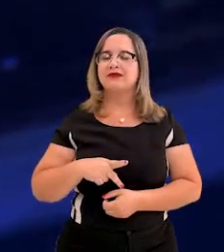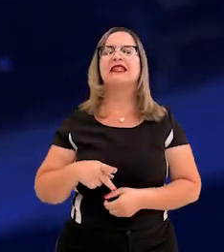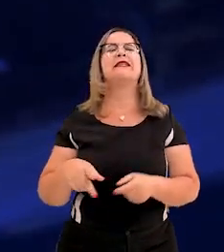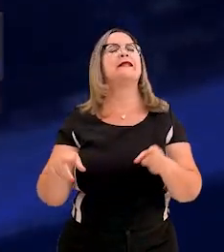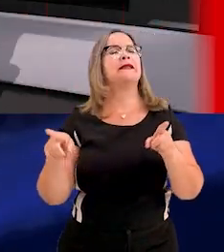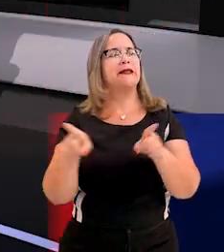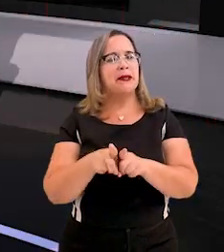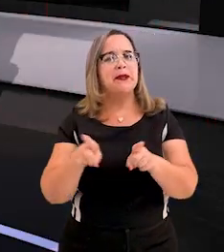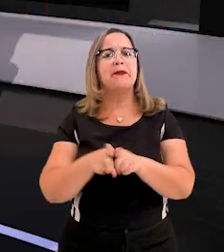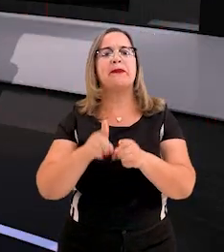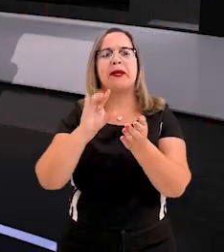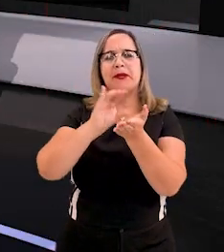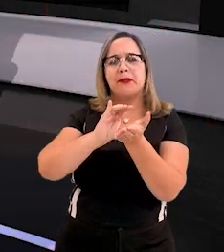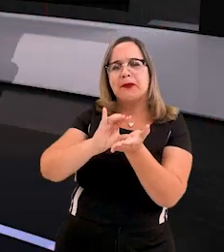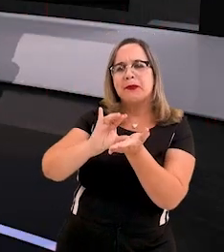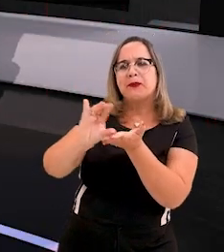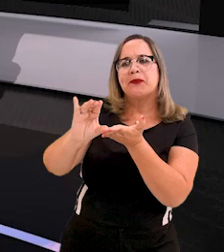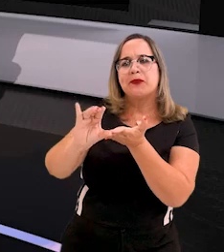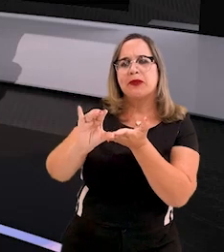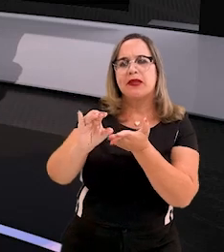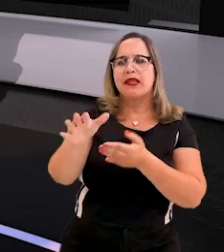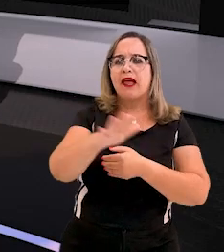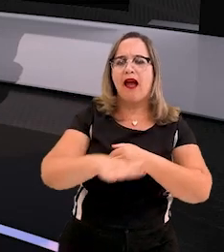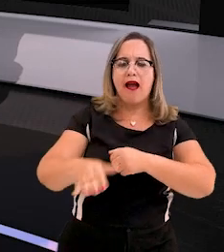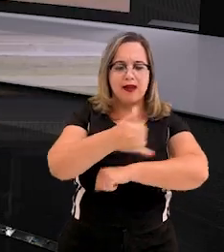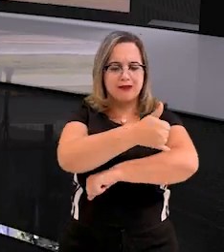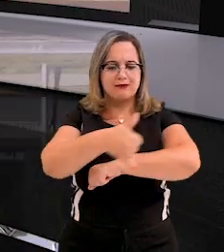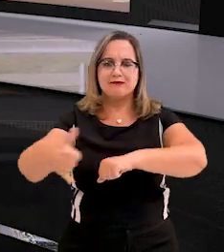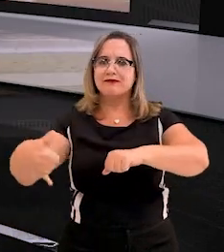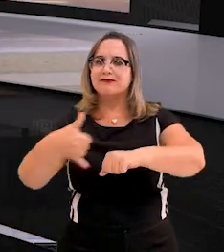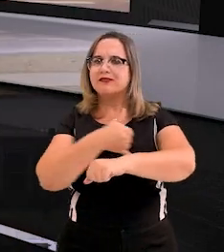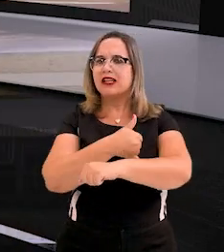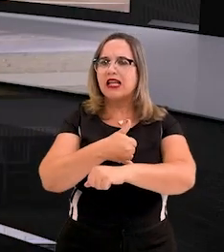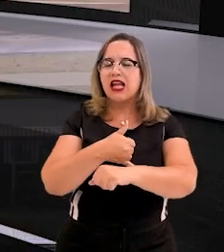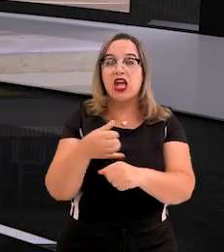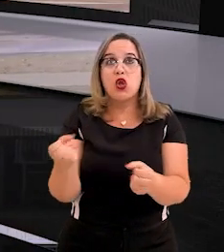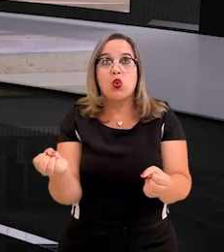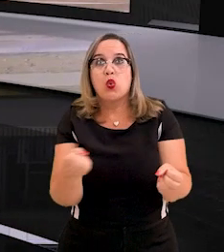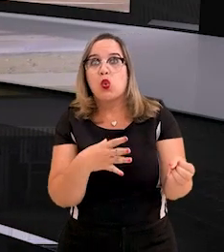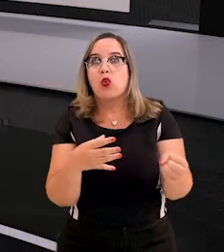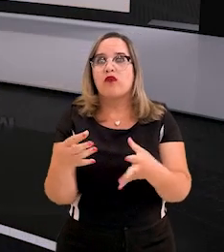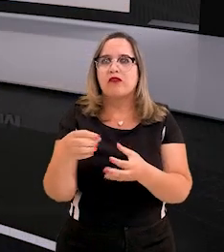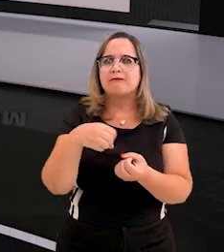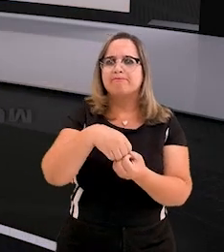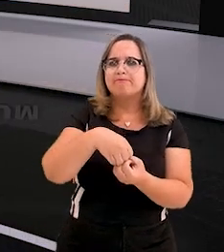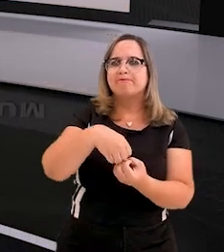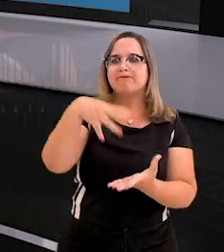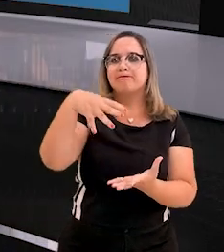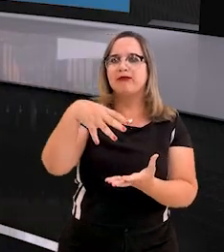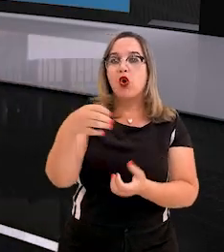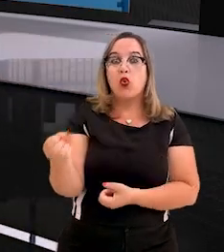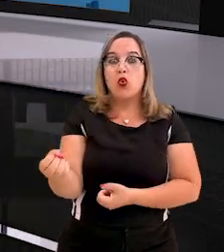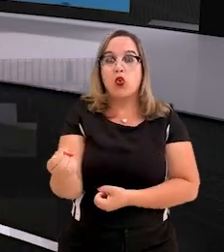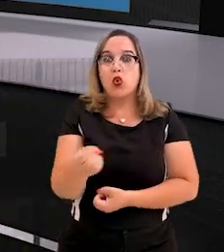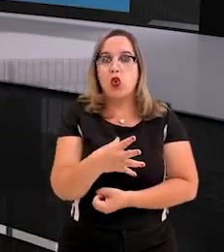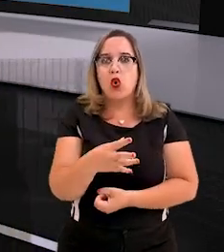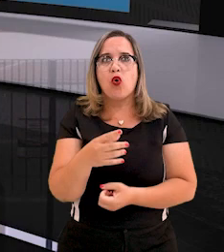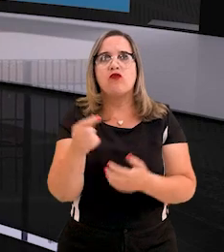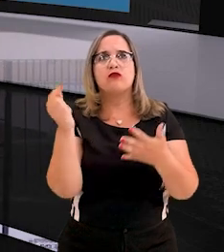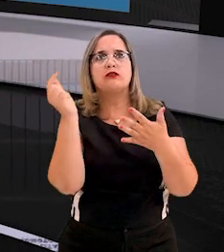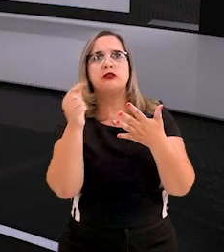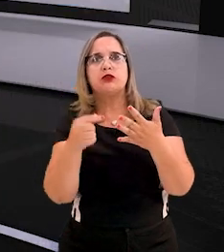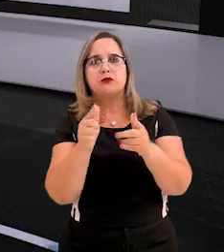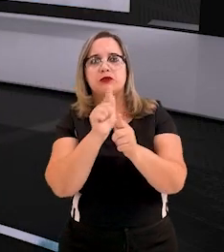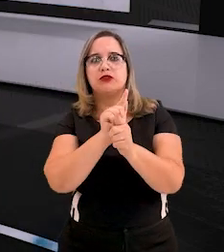Público também investiu na infraestrutura e inovou com a implementação de um novo